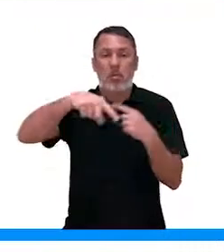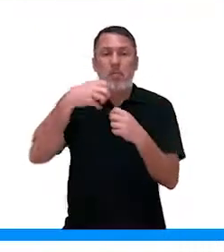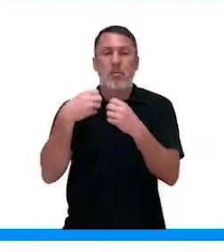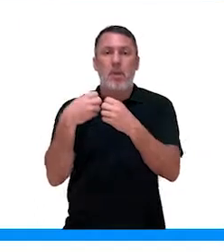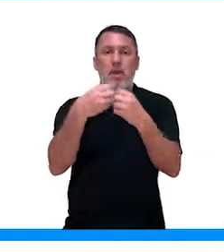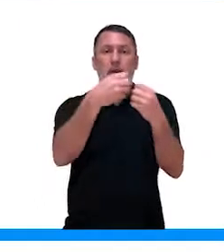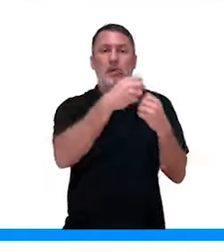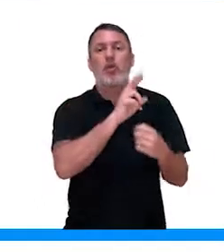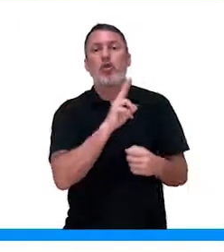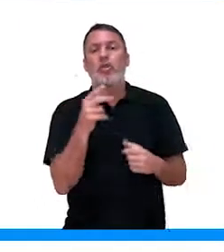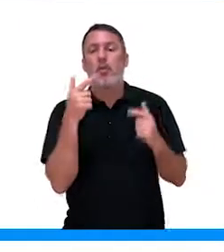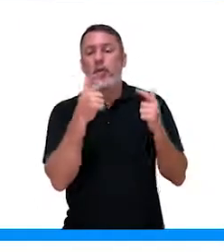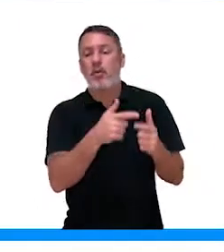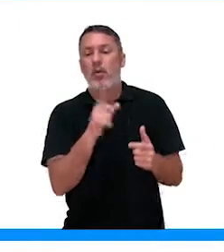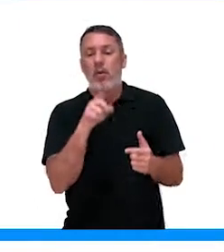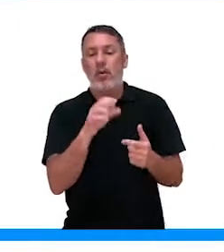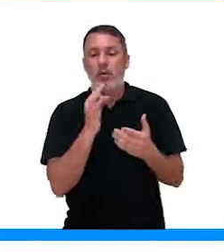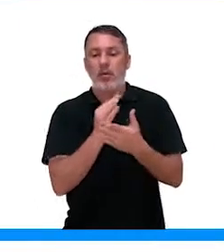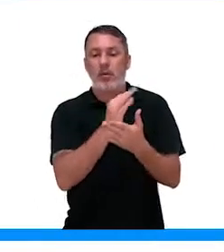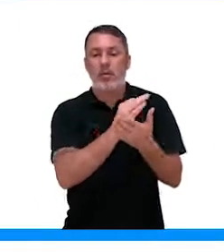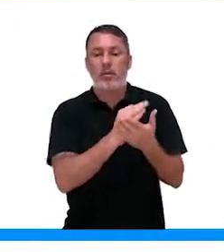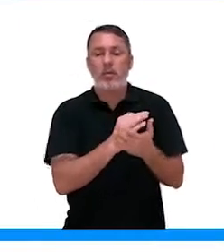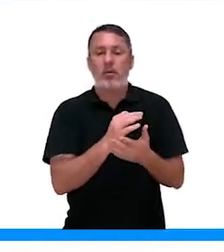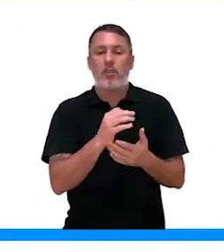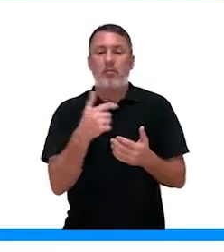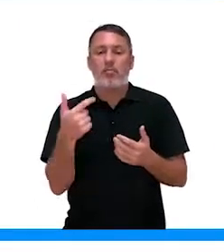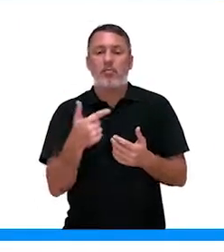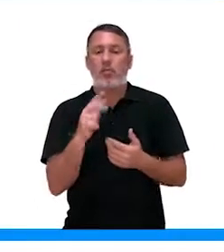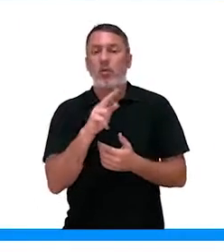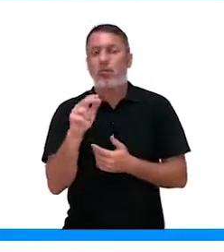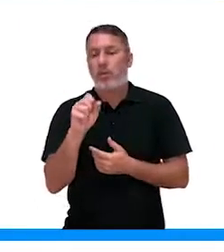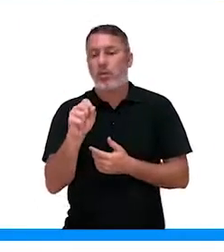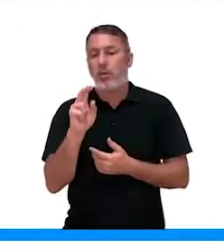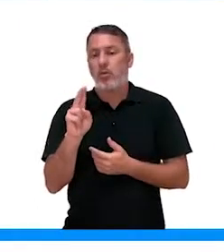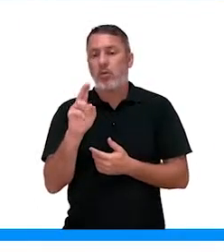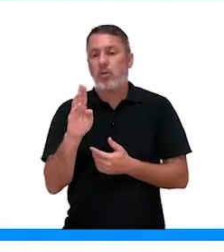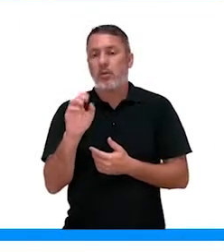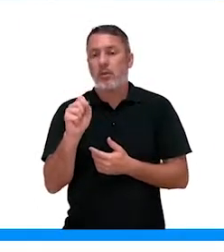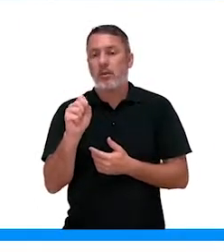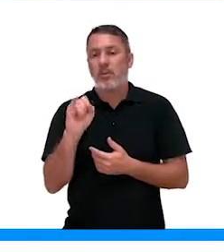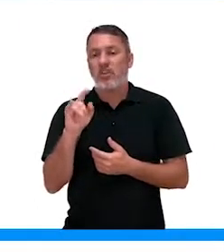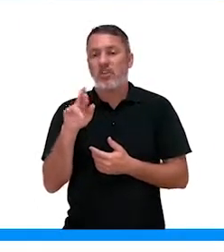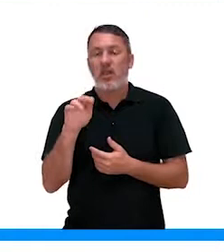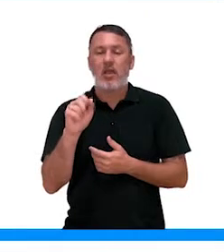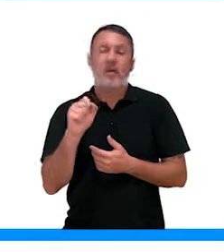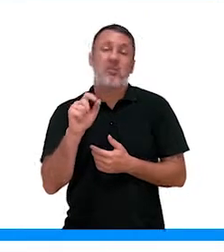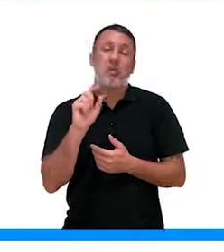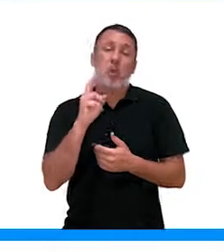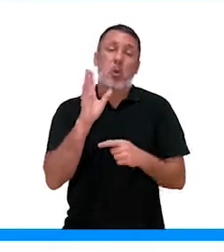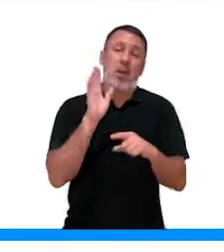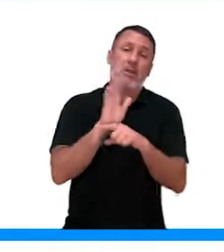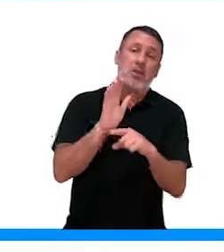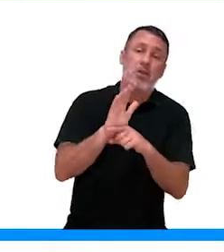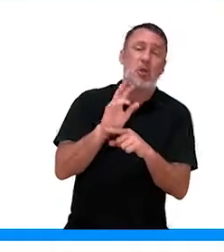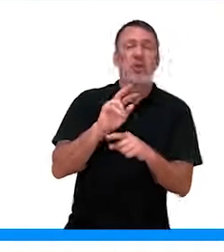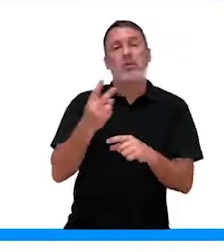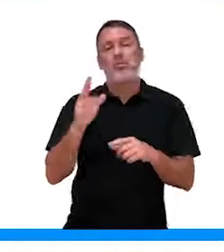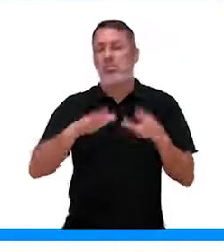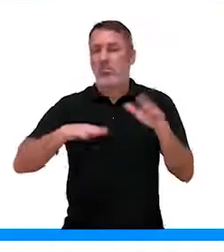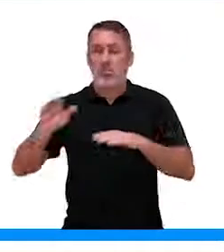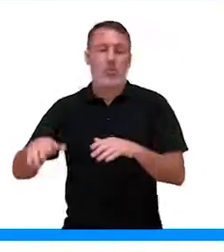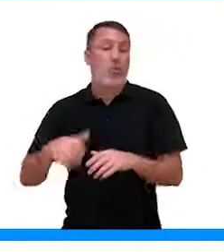circundam ele, chamadas de células subsidiárias. Ou tem gente que chama de células acessórias, tanto faz.